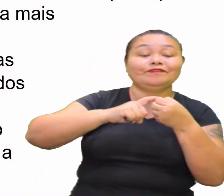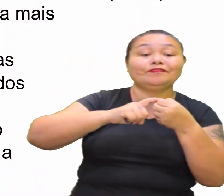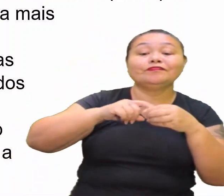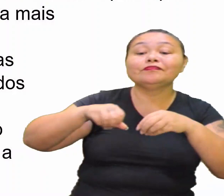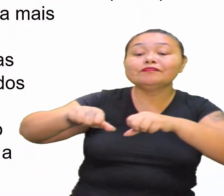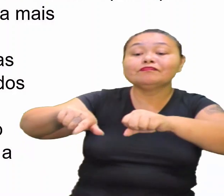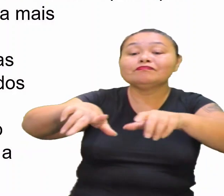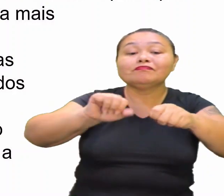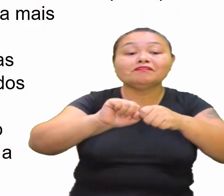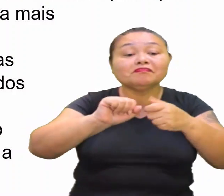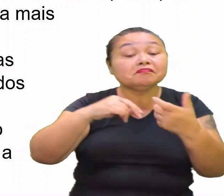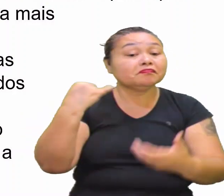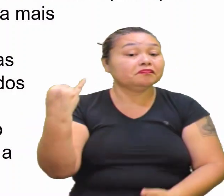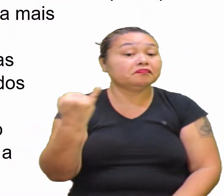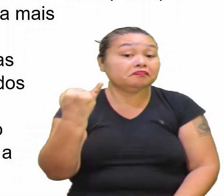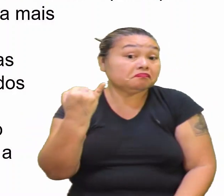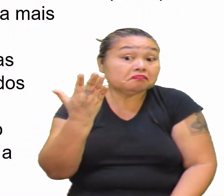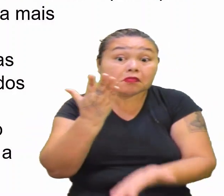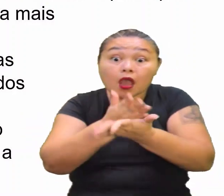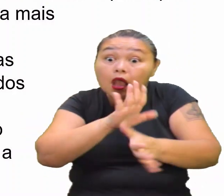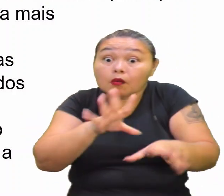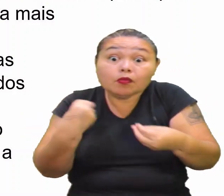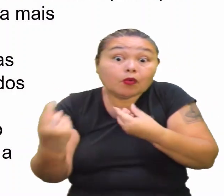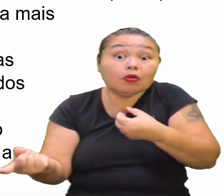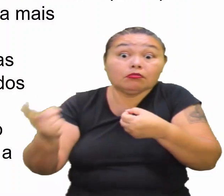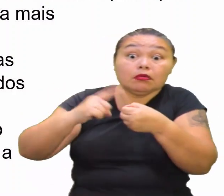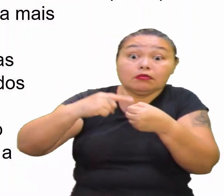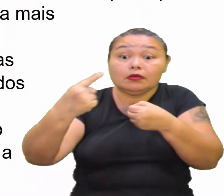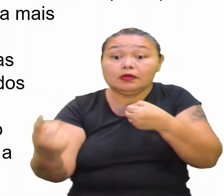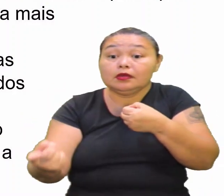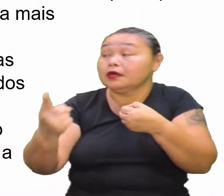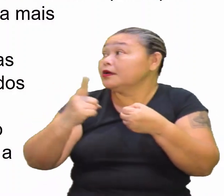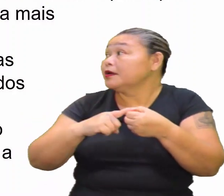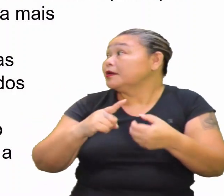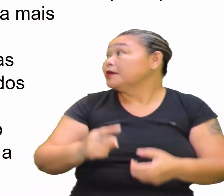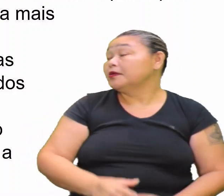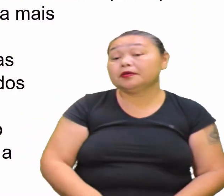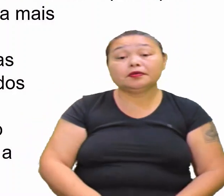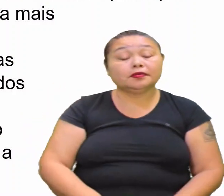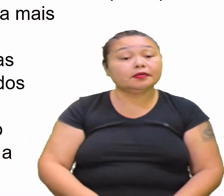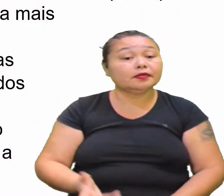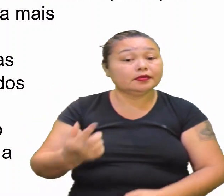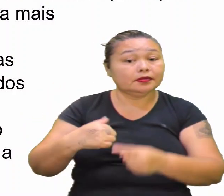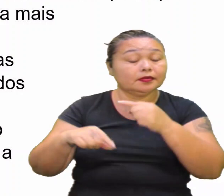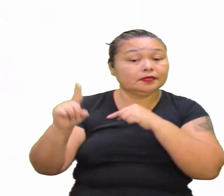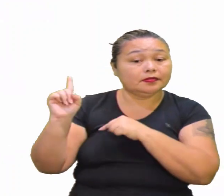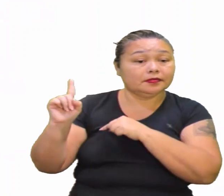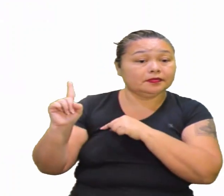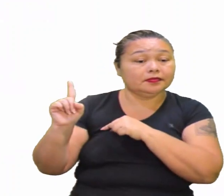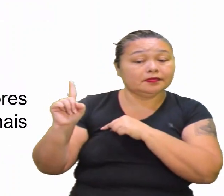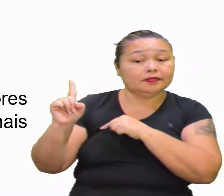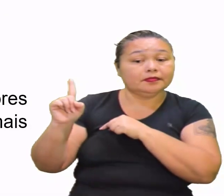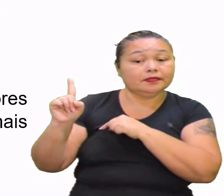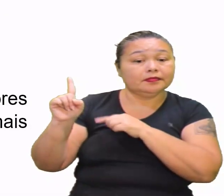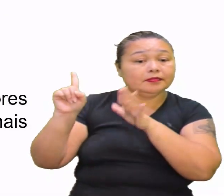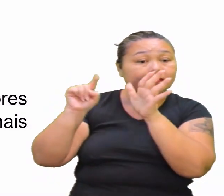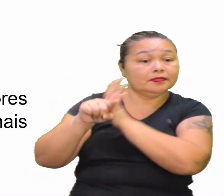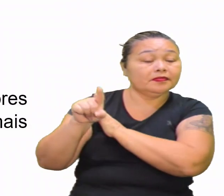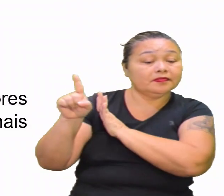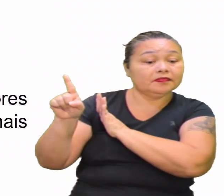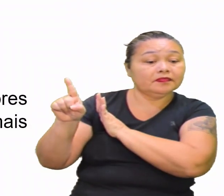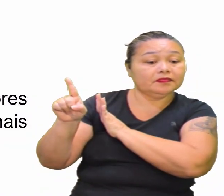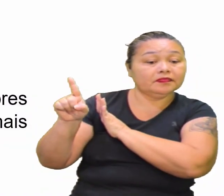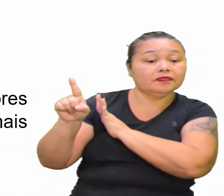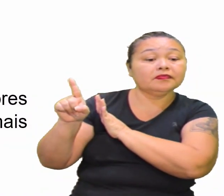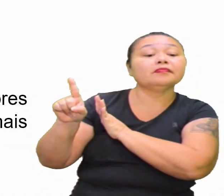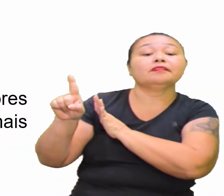Ao solo Nutrientes importantes Se eles desapareceram Como é que eles vão fazer Essa ciclagem botar a matéria Na pergunta Vamos ver aqui Só mostrando aqui pra vocês, tá?